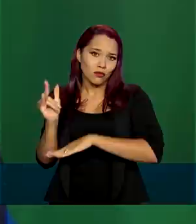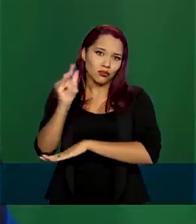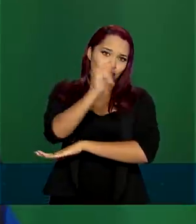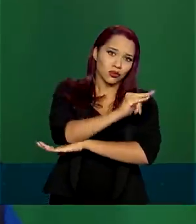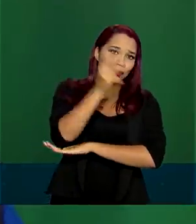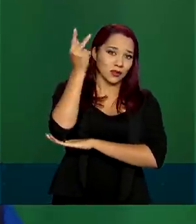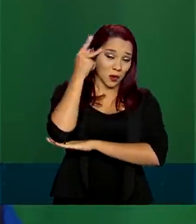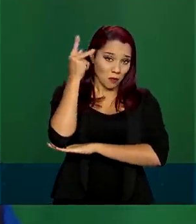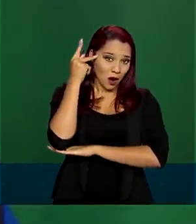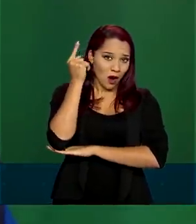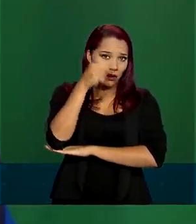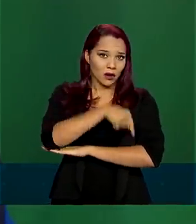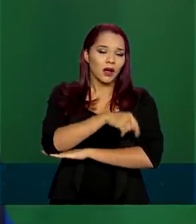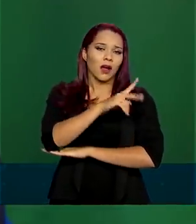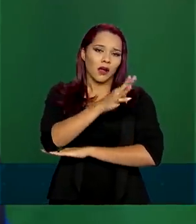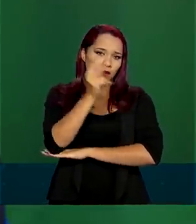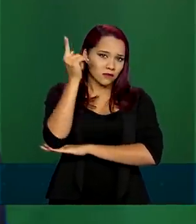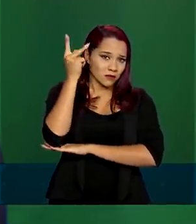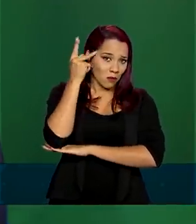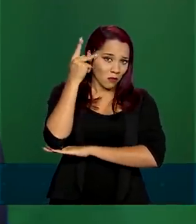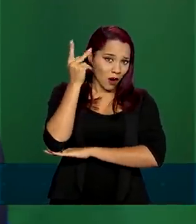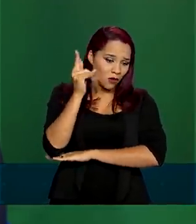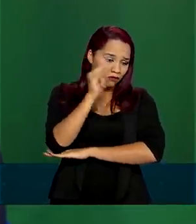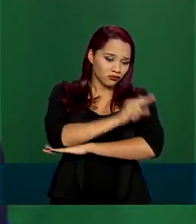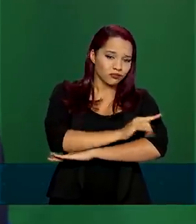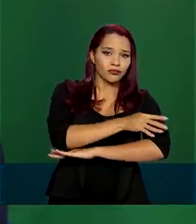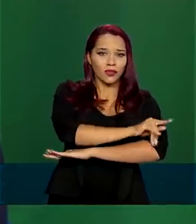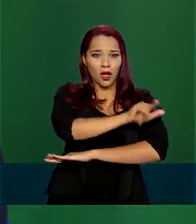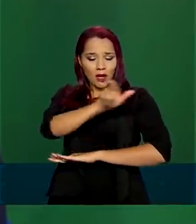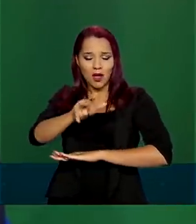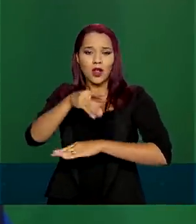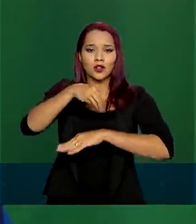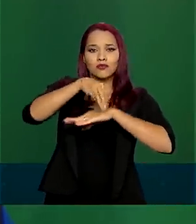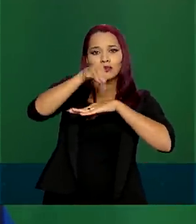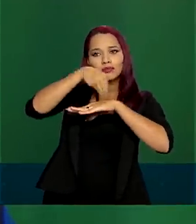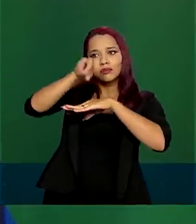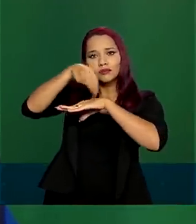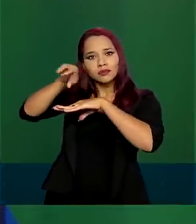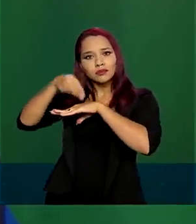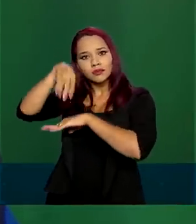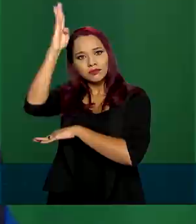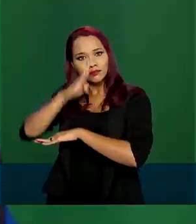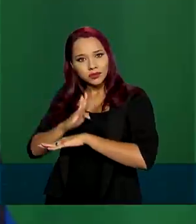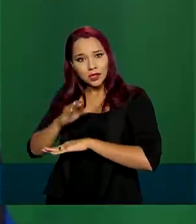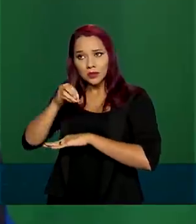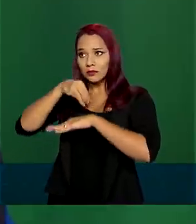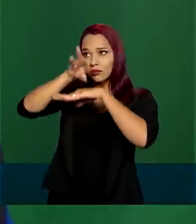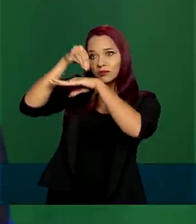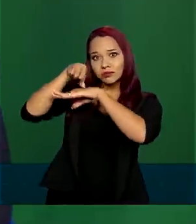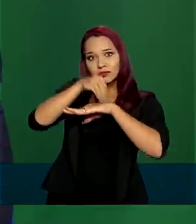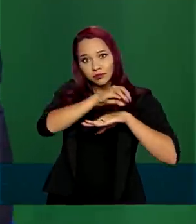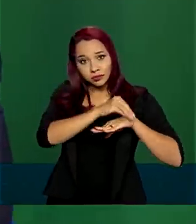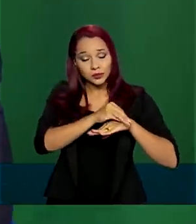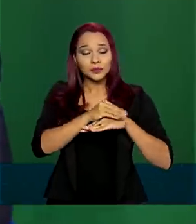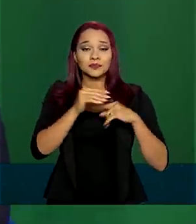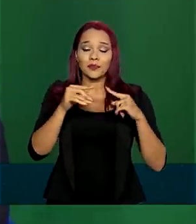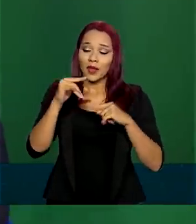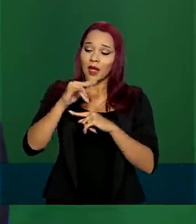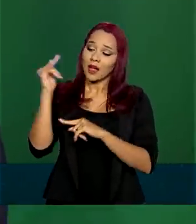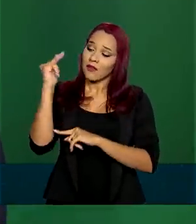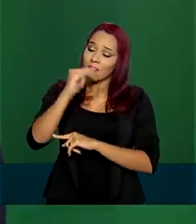distribuição do Ministério da Saúde e daí a gente vai distribuindo para o resto do Brasil nas aeronaves